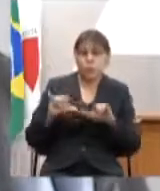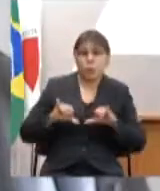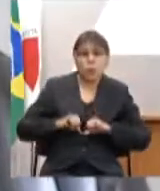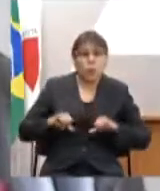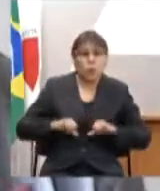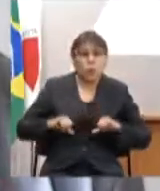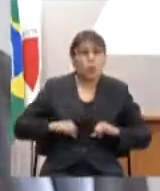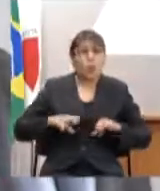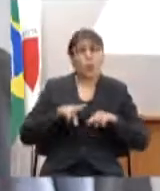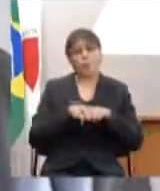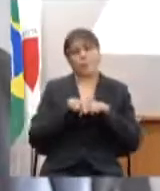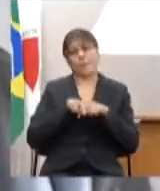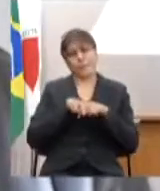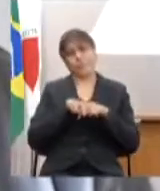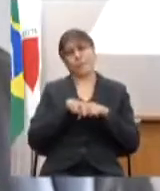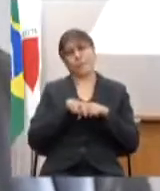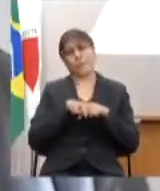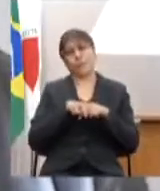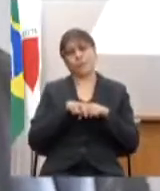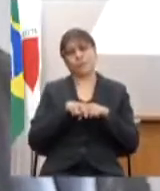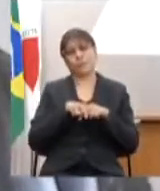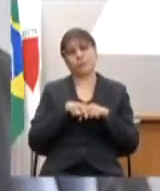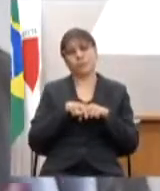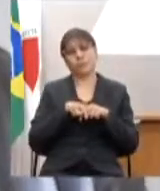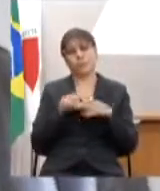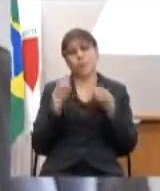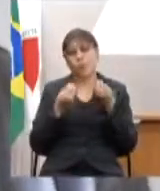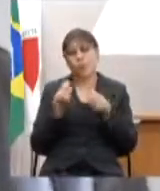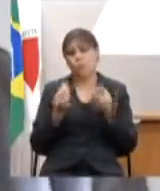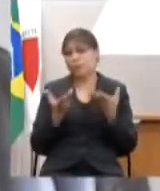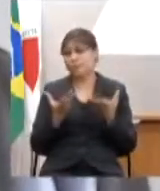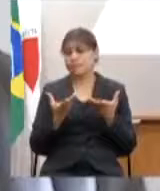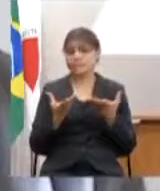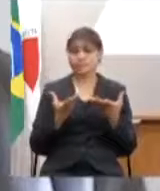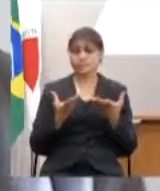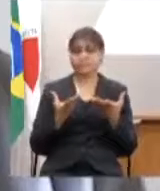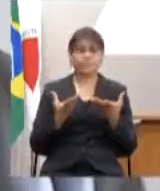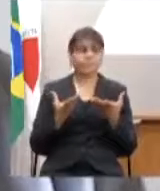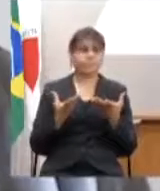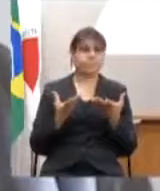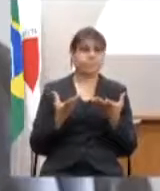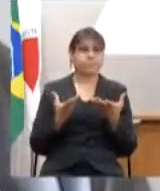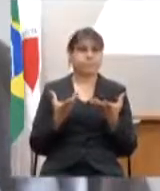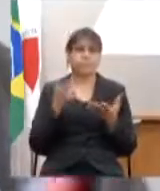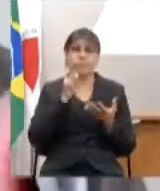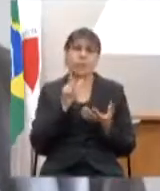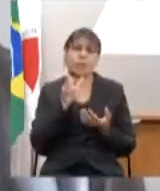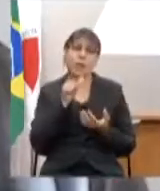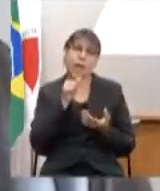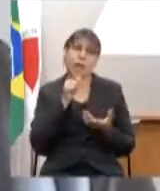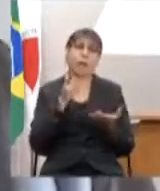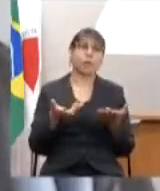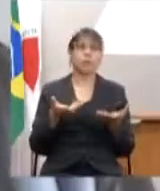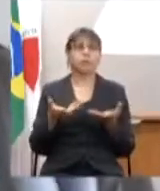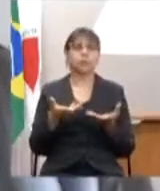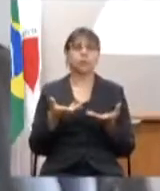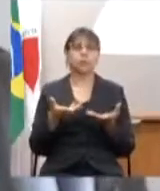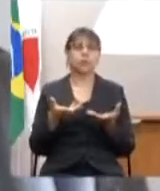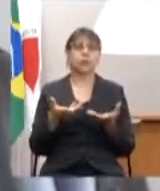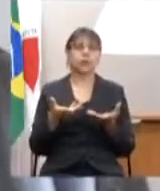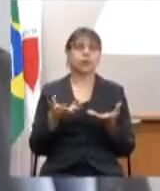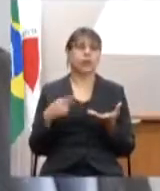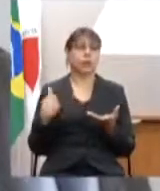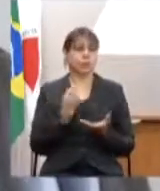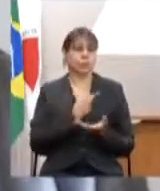questão do pouco cuidado com a água então a gente está sendo assassinado de